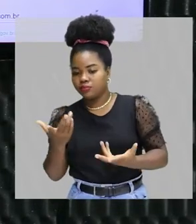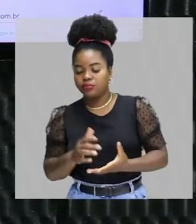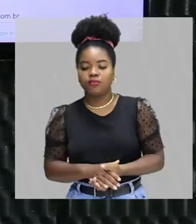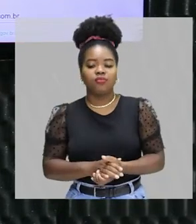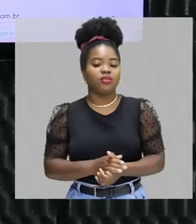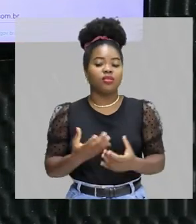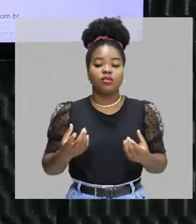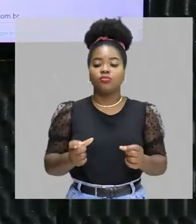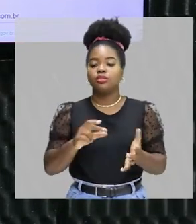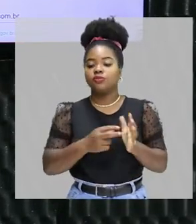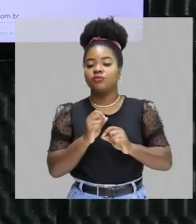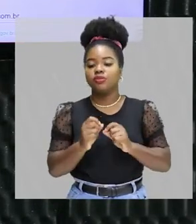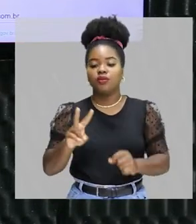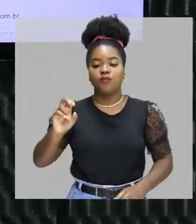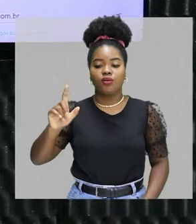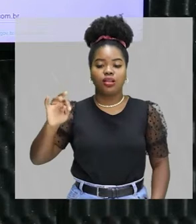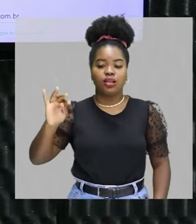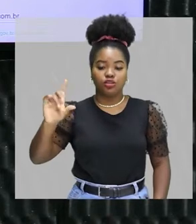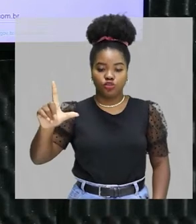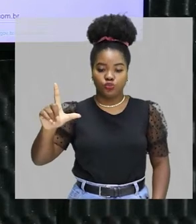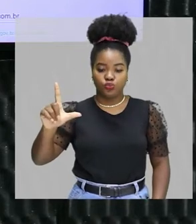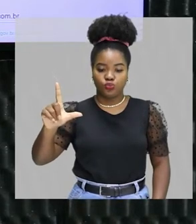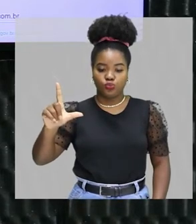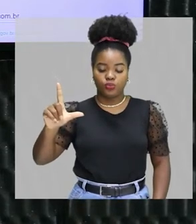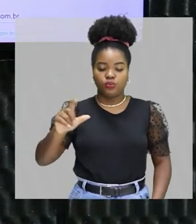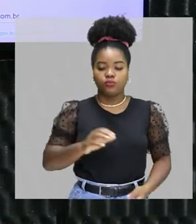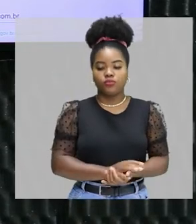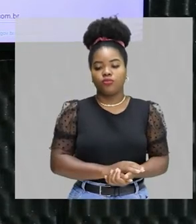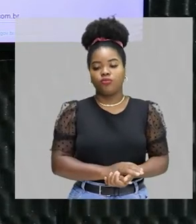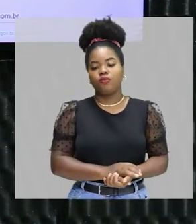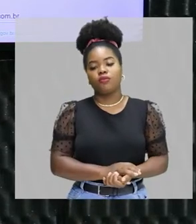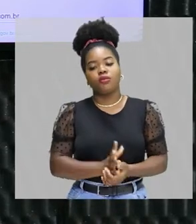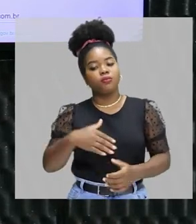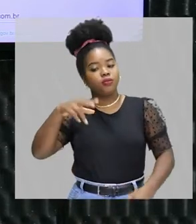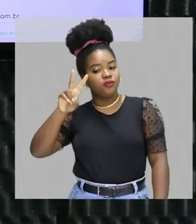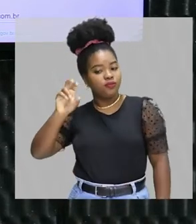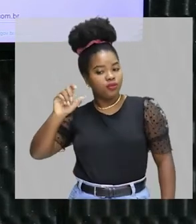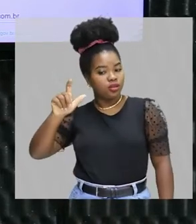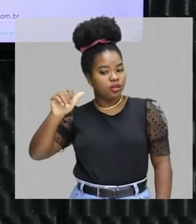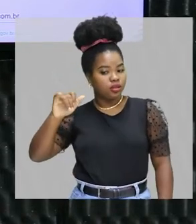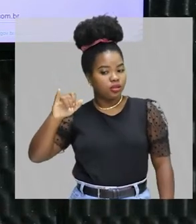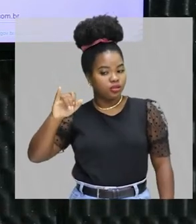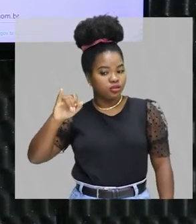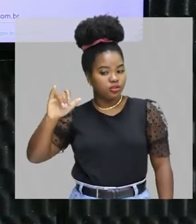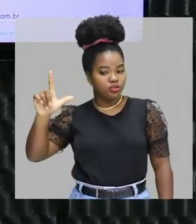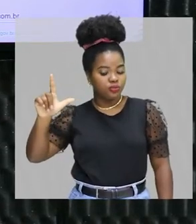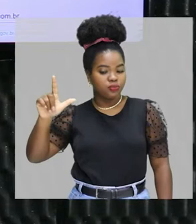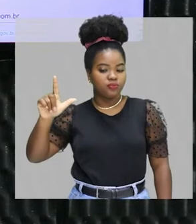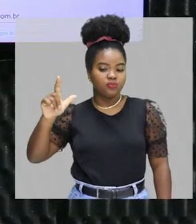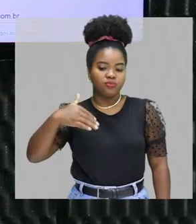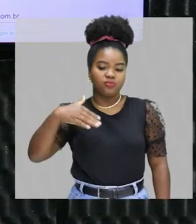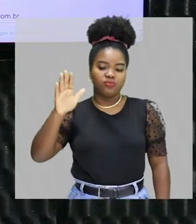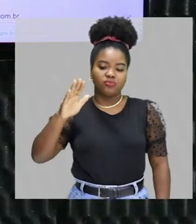volátil. Quanto maior a volatilidade de uma substância, maior será a sua